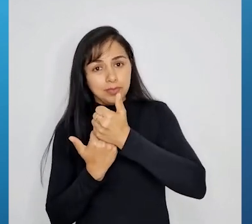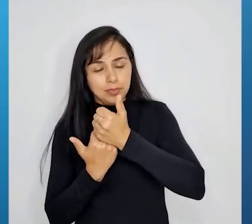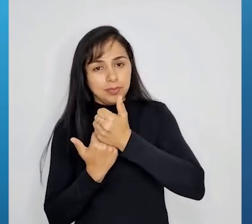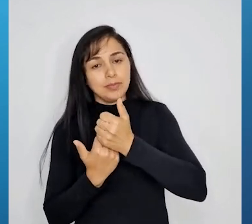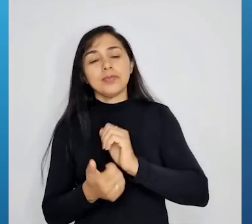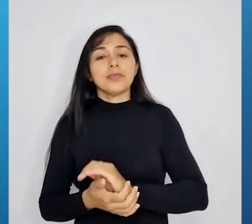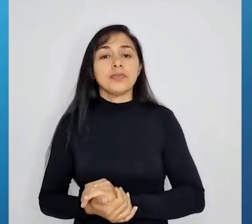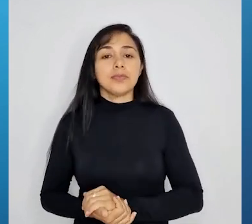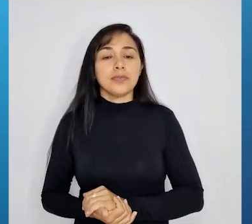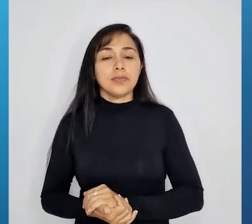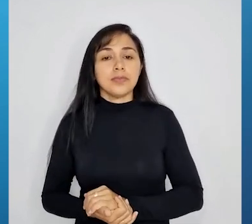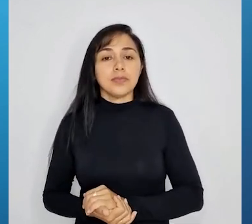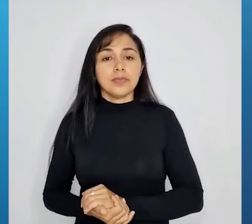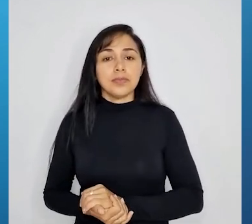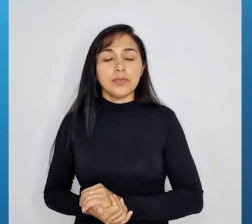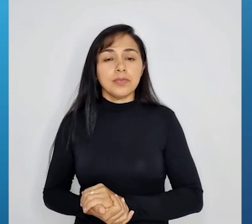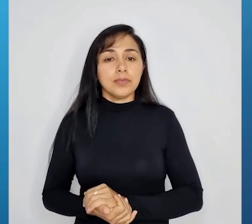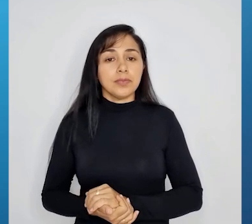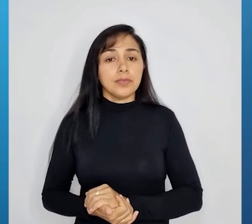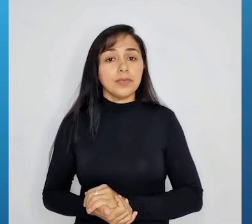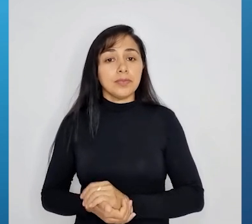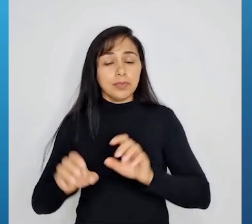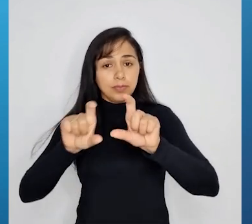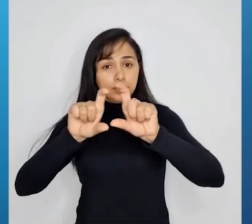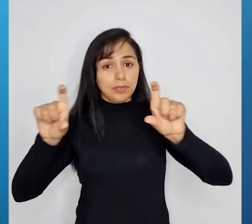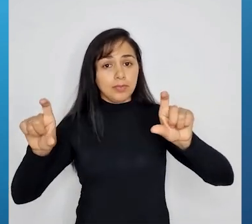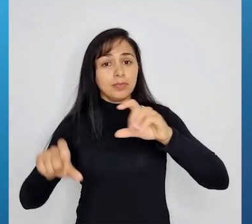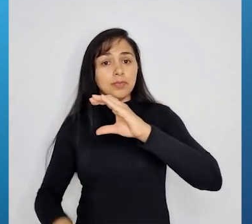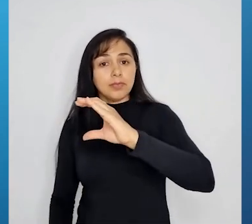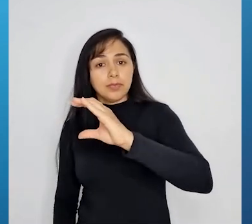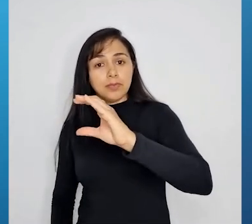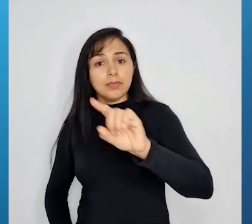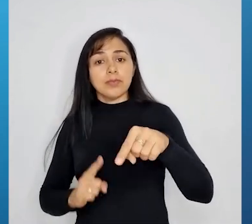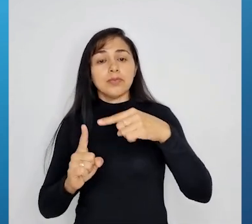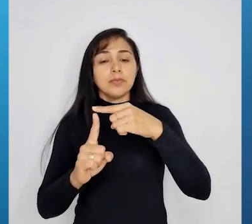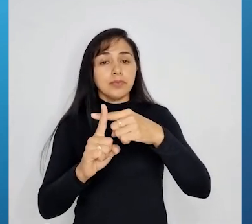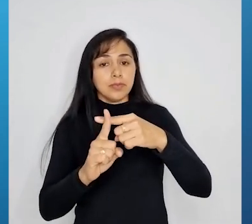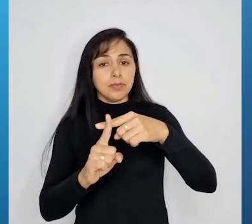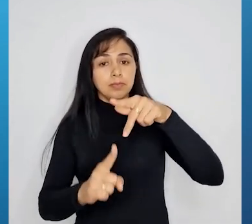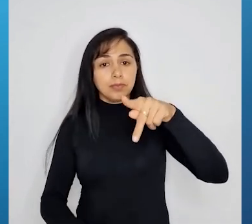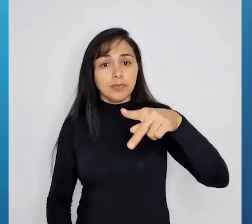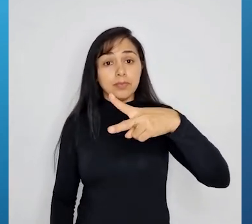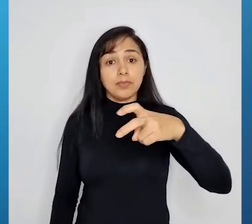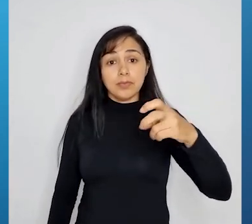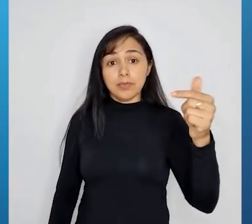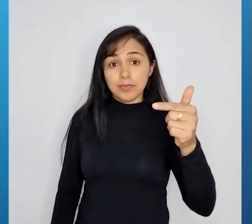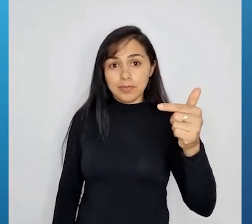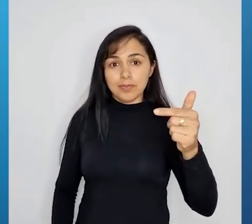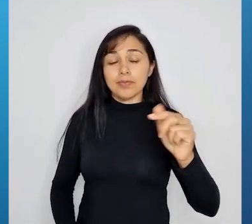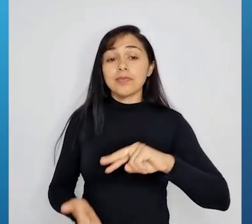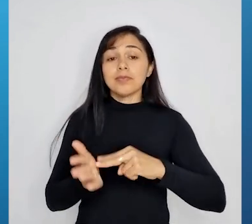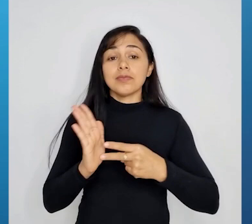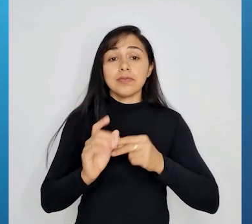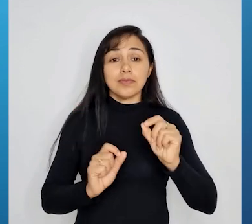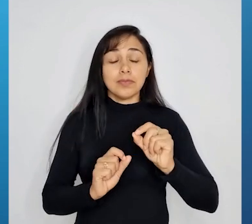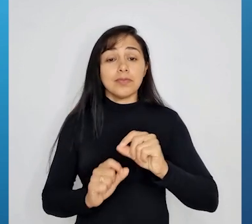equações, certo? Pode ser na primeira, ó. Então, C mais P igual a 22. Então, C mais 10.